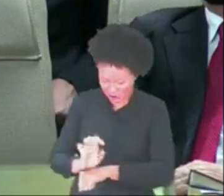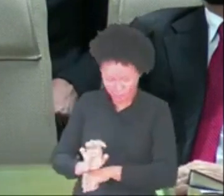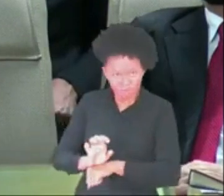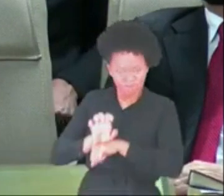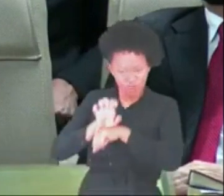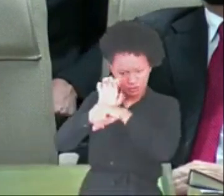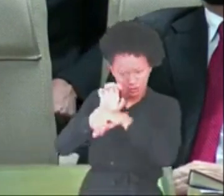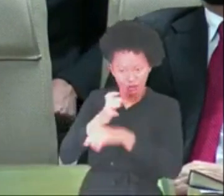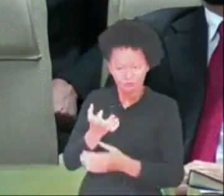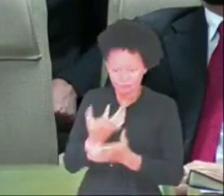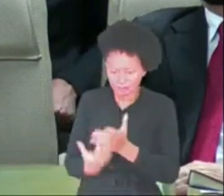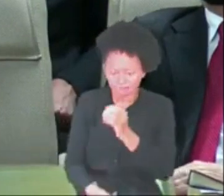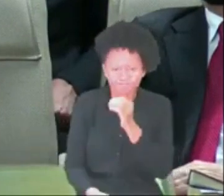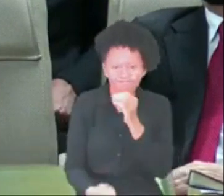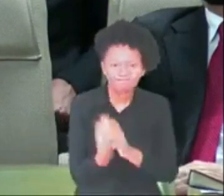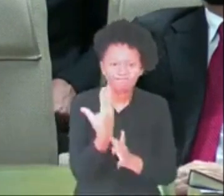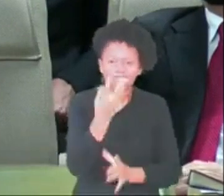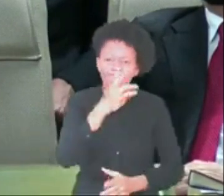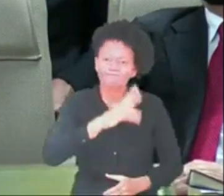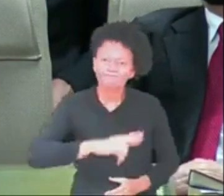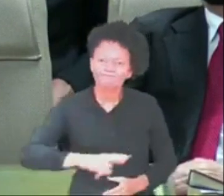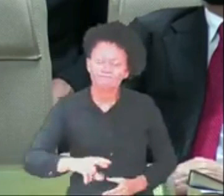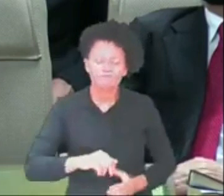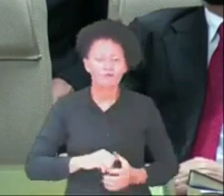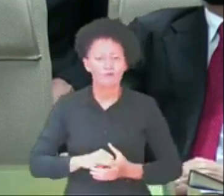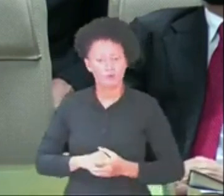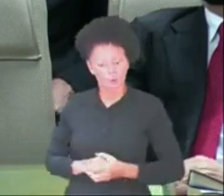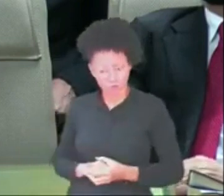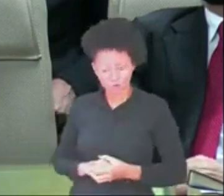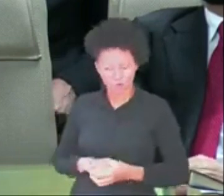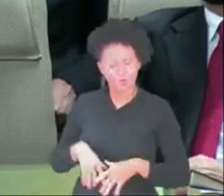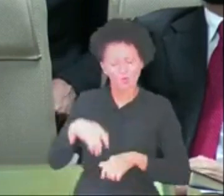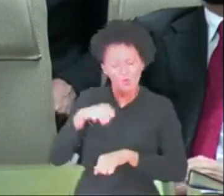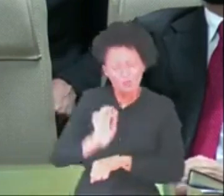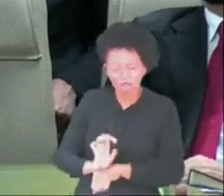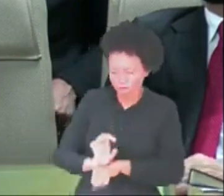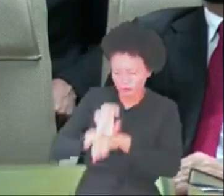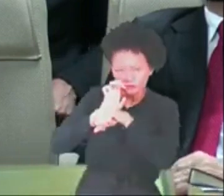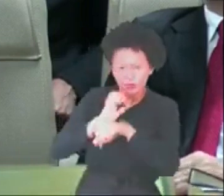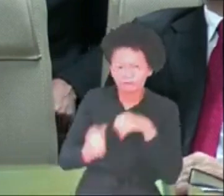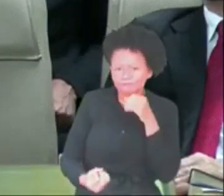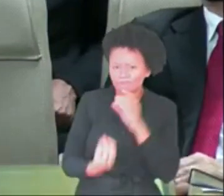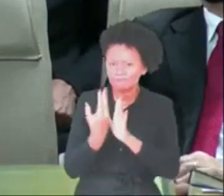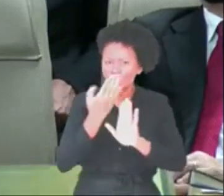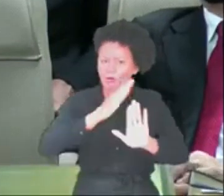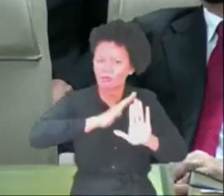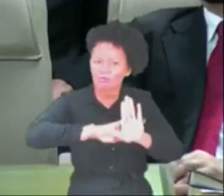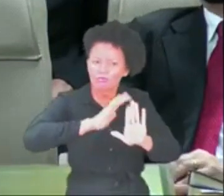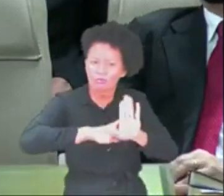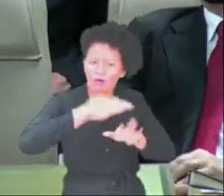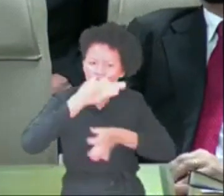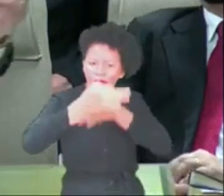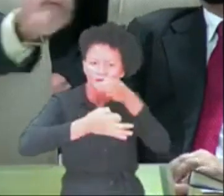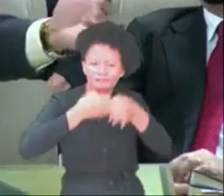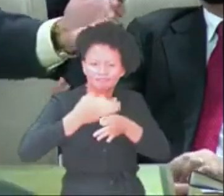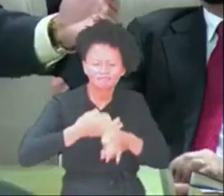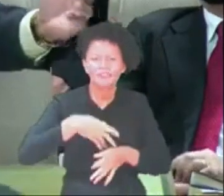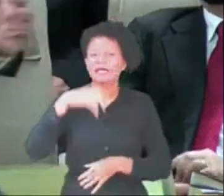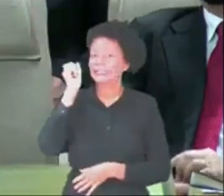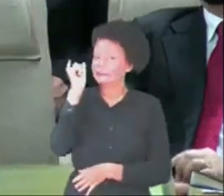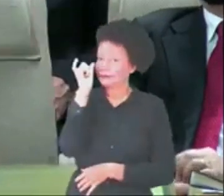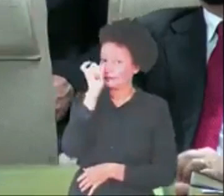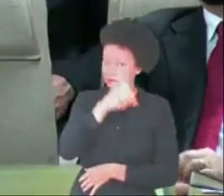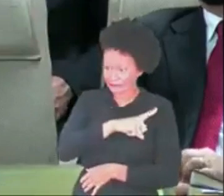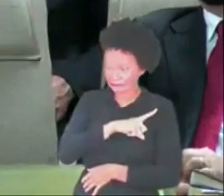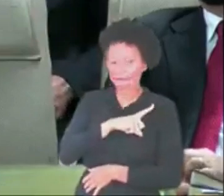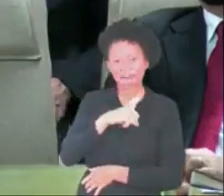religião, quando o estado quer implantar uma ideologia, é uma coisa muito difícil para